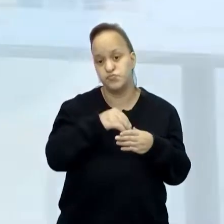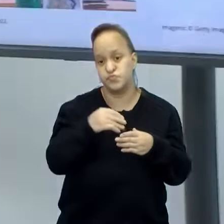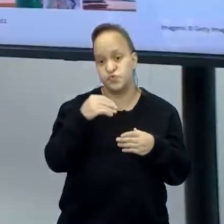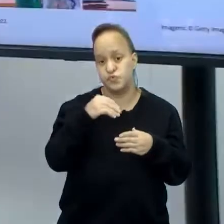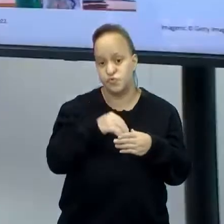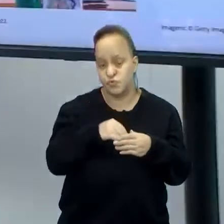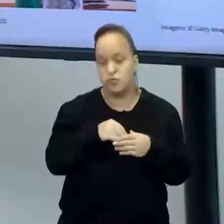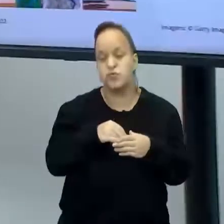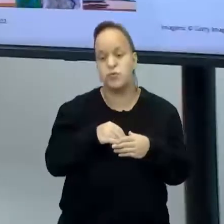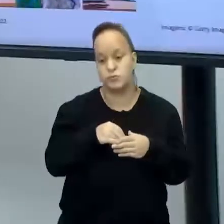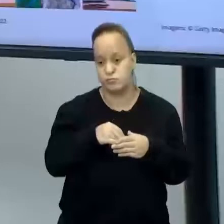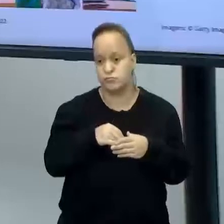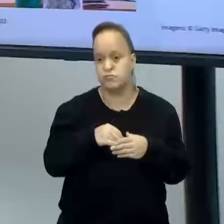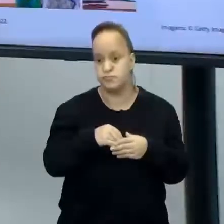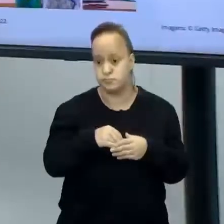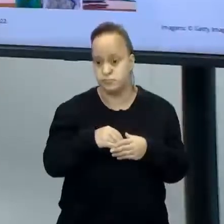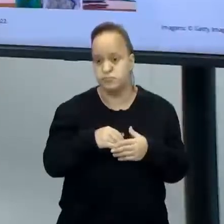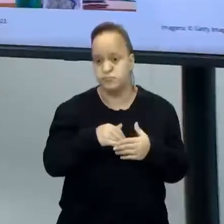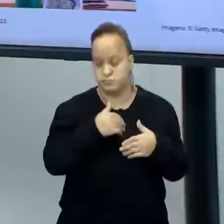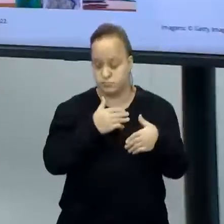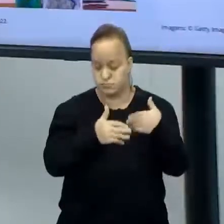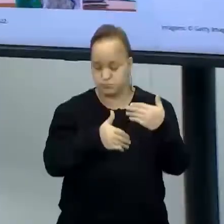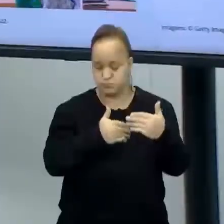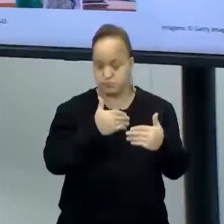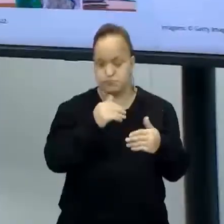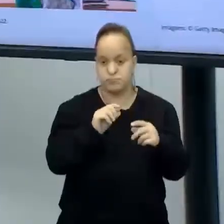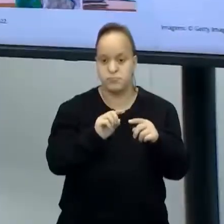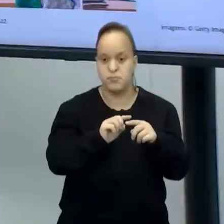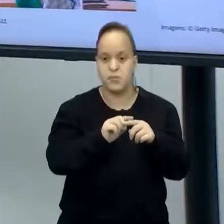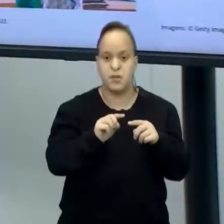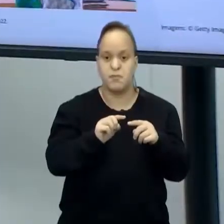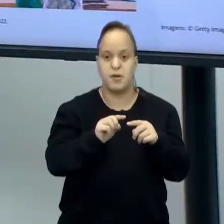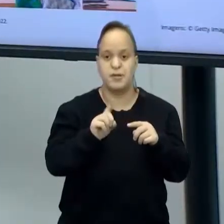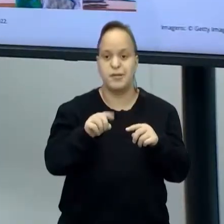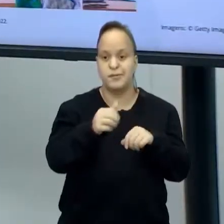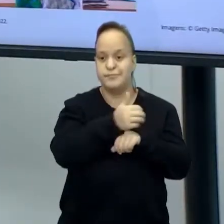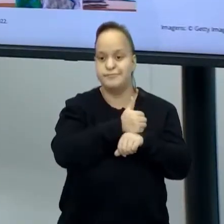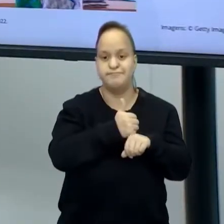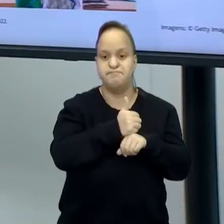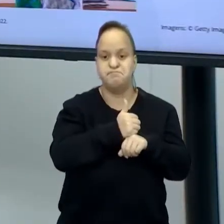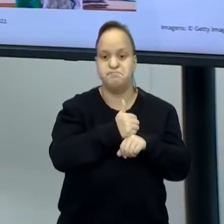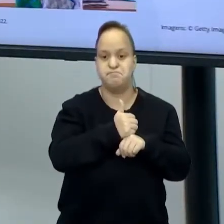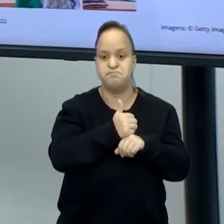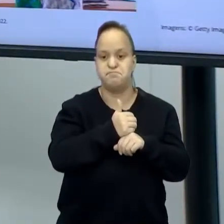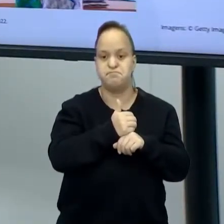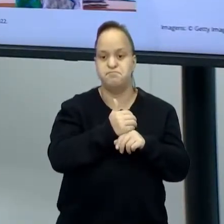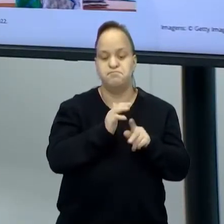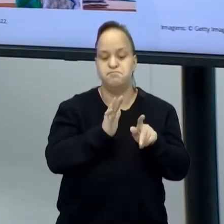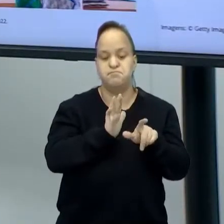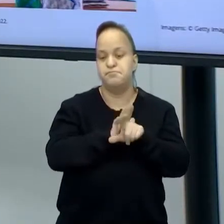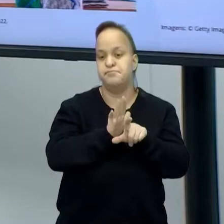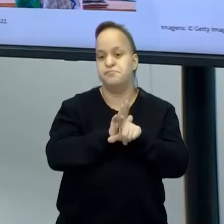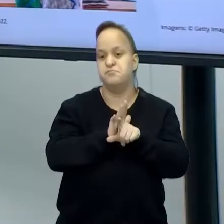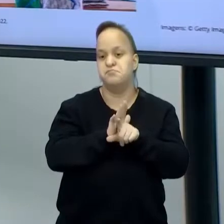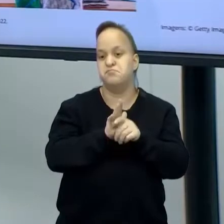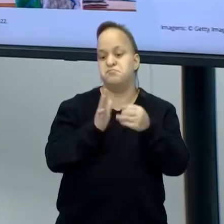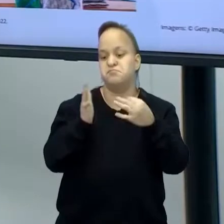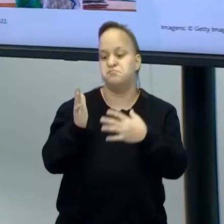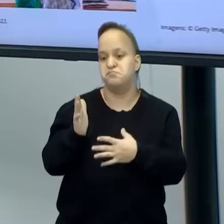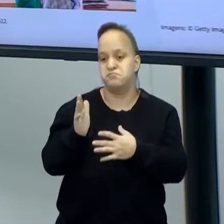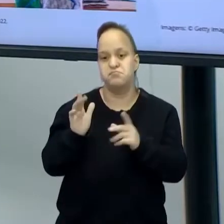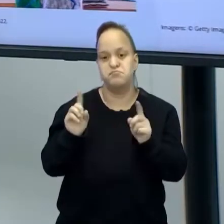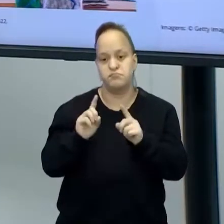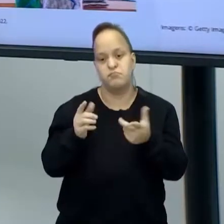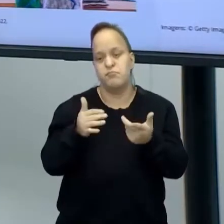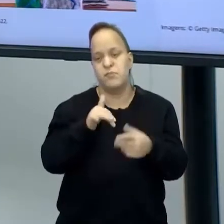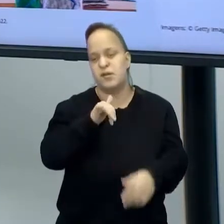Então, já está rolando esse processo, mas não é uma profissão regulamentada. Ou seja, o juiz